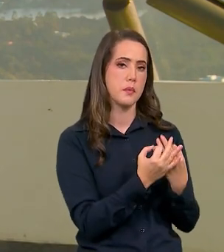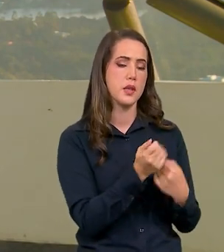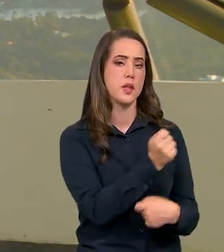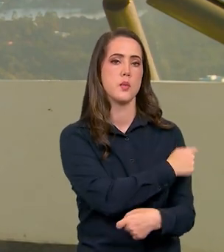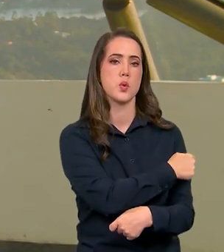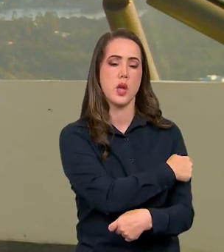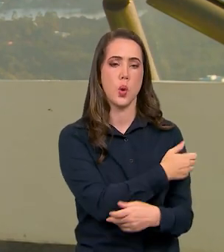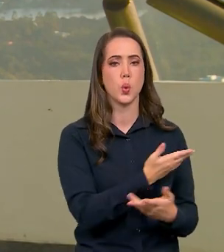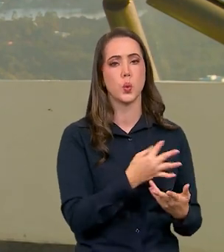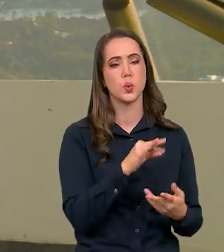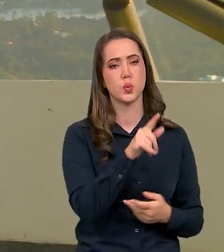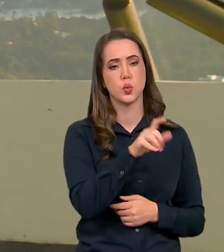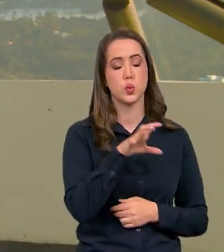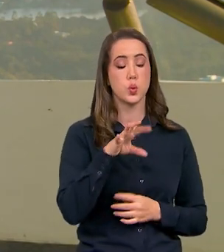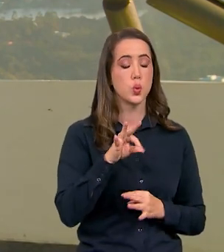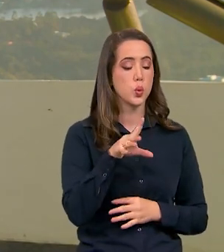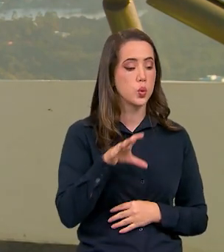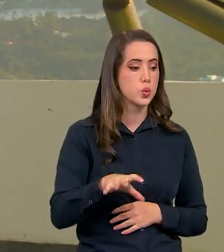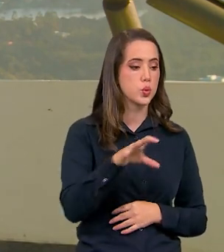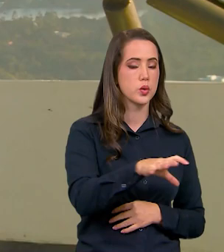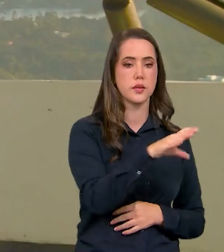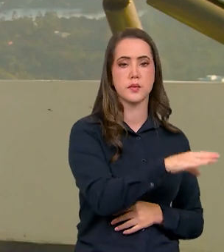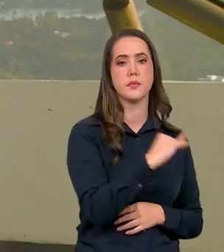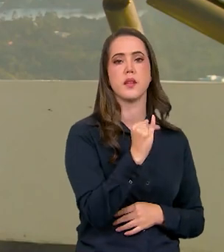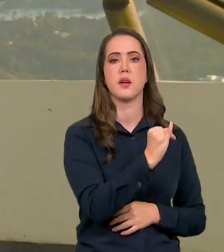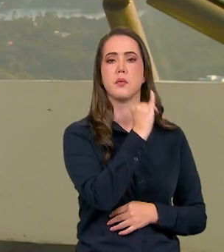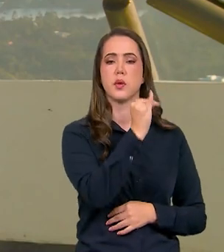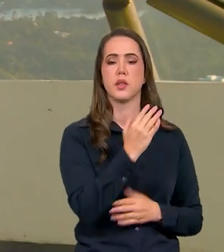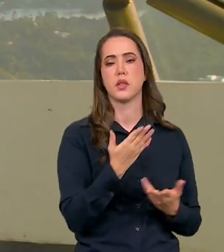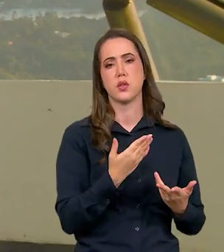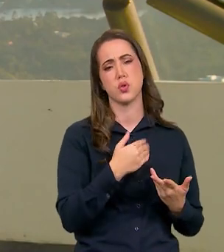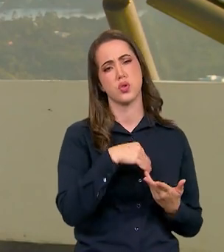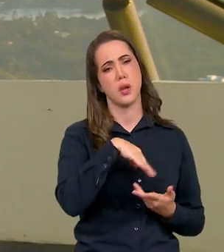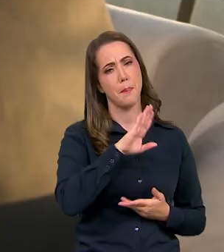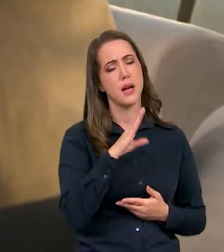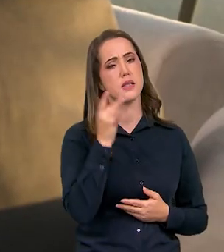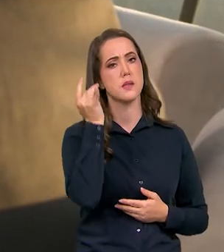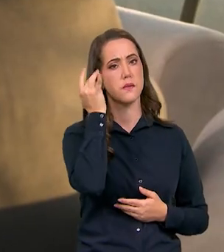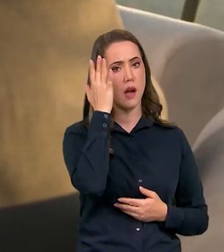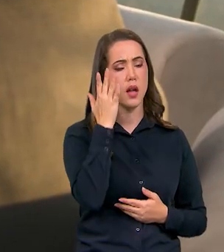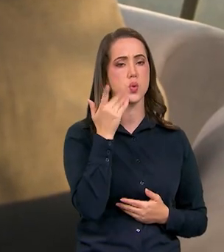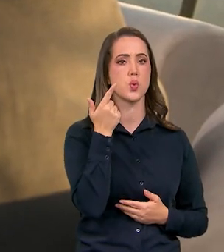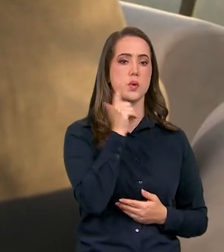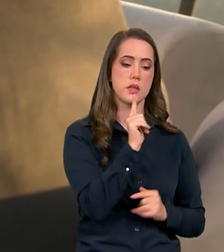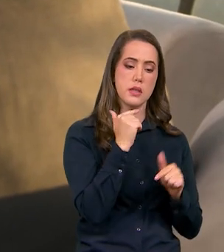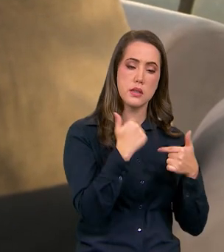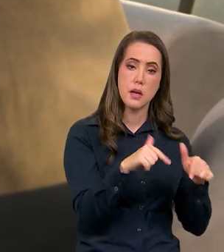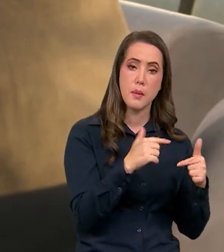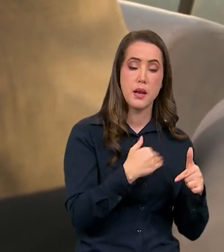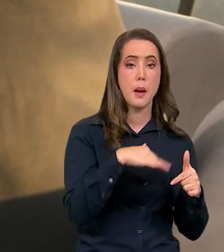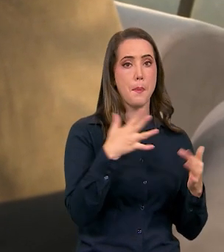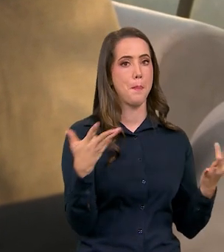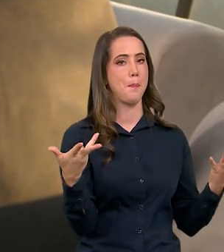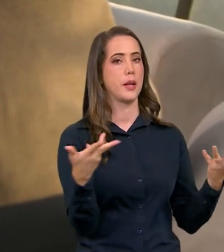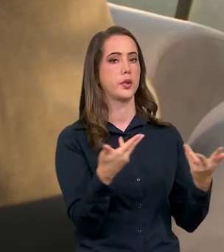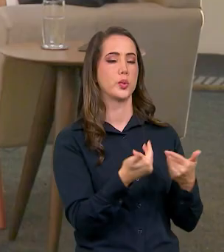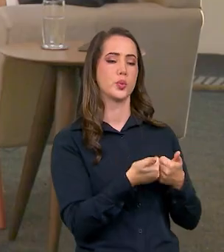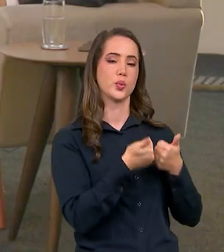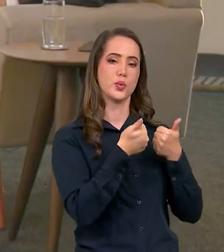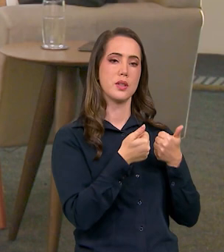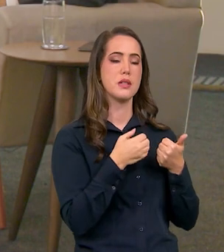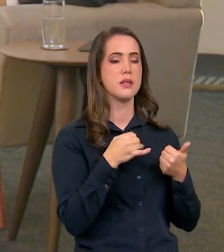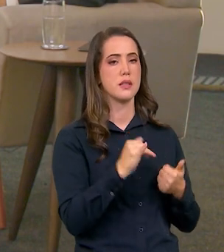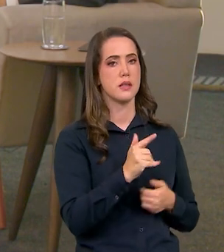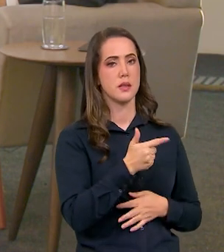estudantes enfim em todas as áreas é muito mais fácil e você consegue trabalhar de forma mais efetiva